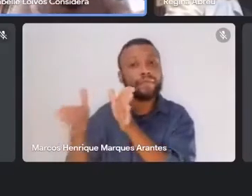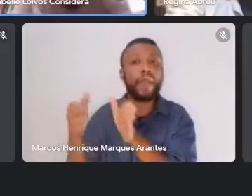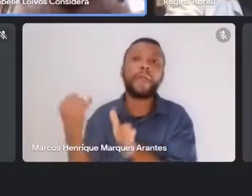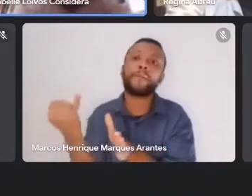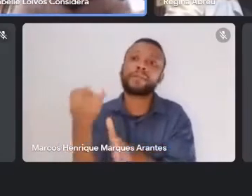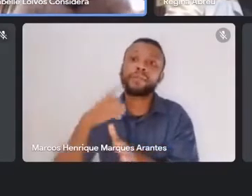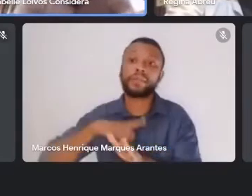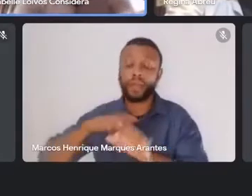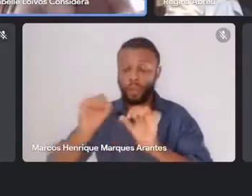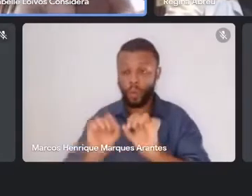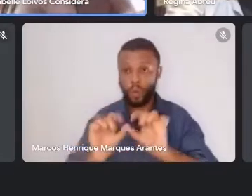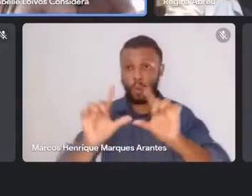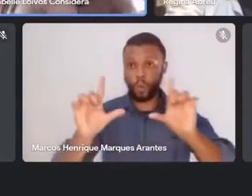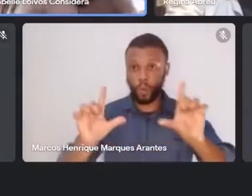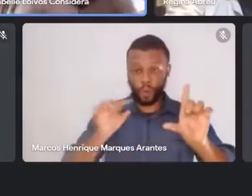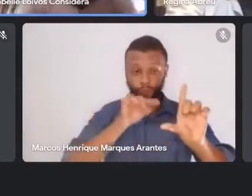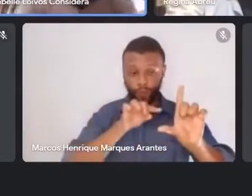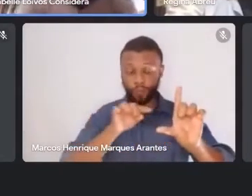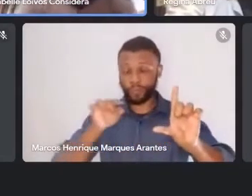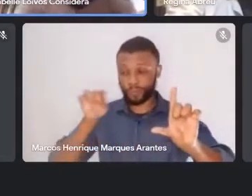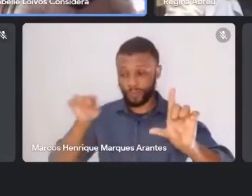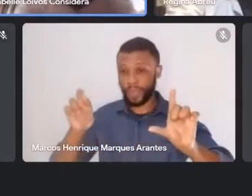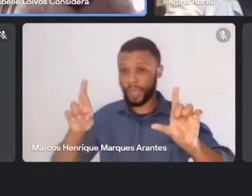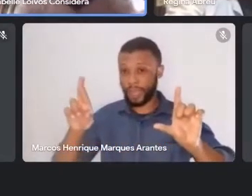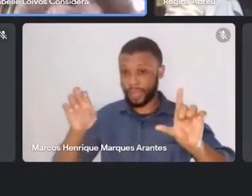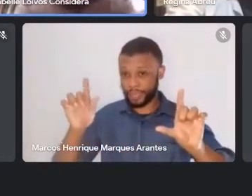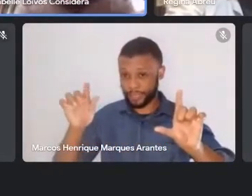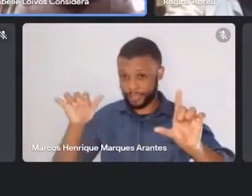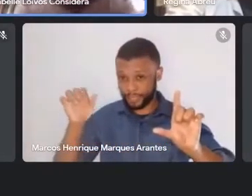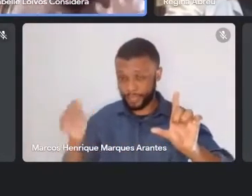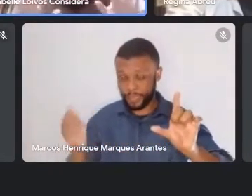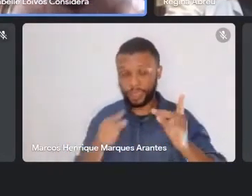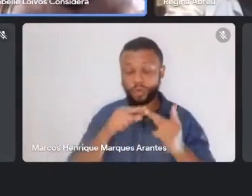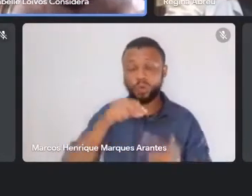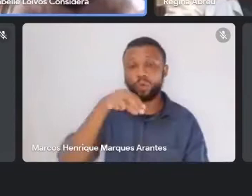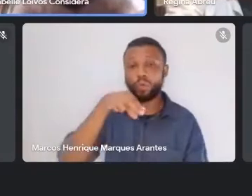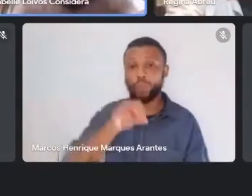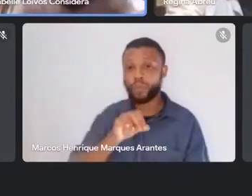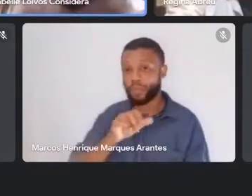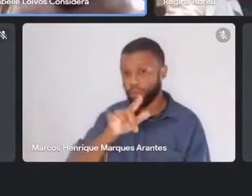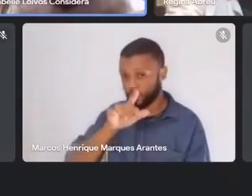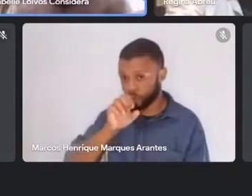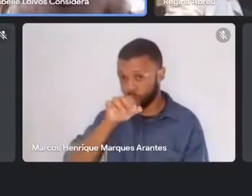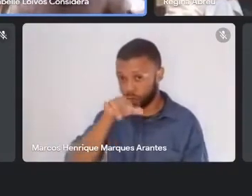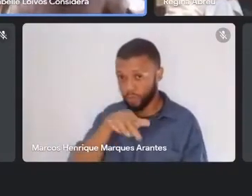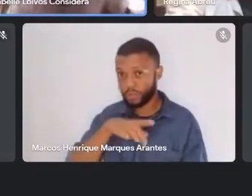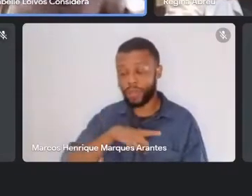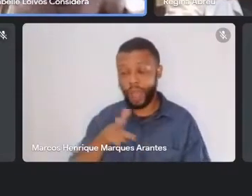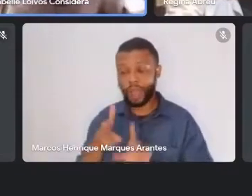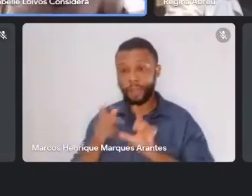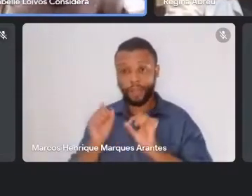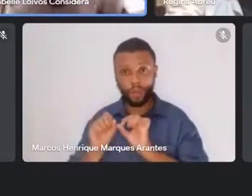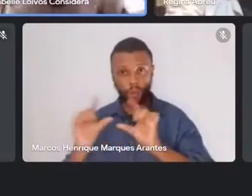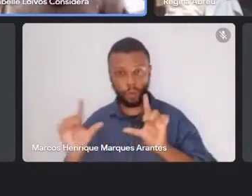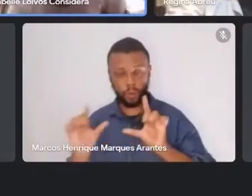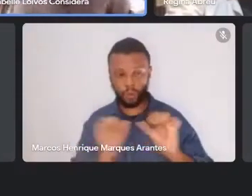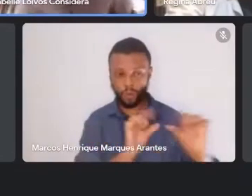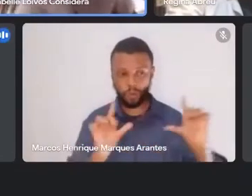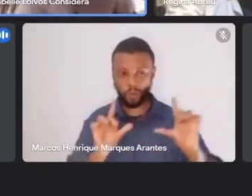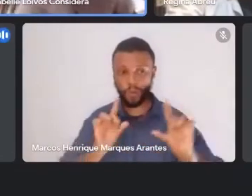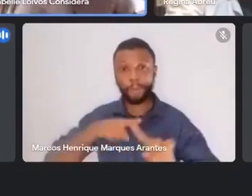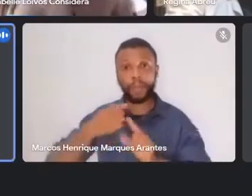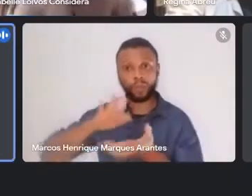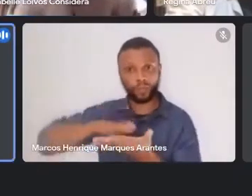A Regina e Noelto fiquem com a câmera aberta. Tá bom? Nesse momento. Daqui a pouquinho a deixa vocês abrirem a câmera. Muito bom,